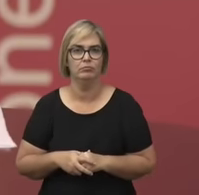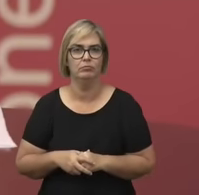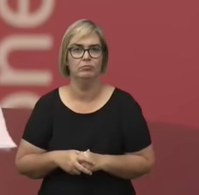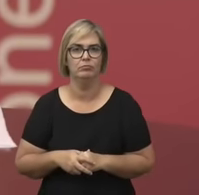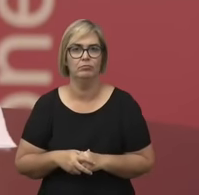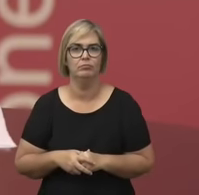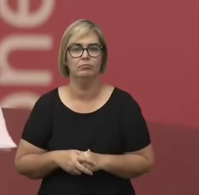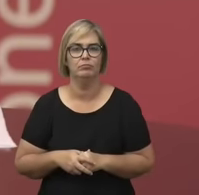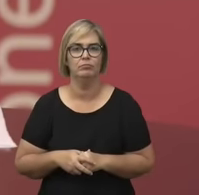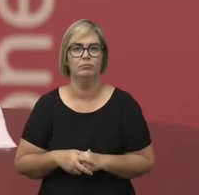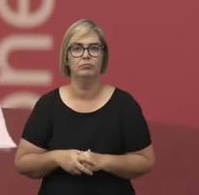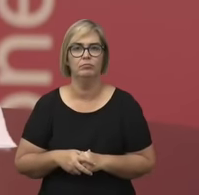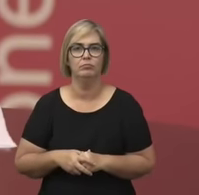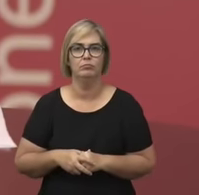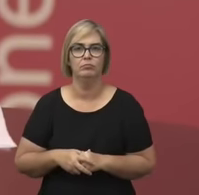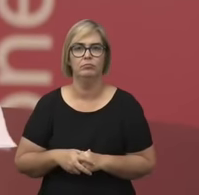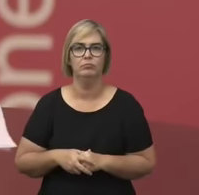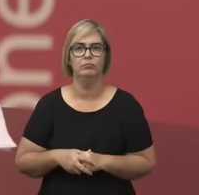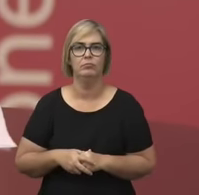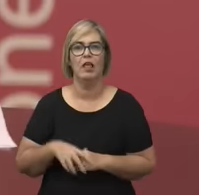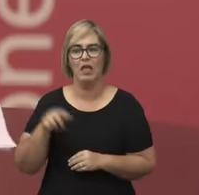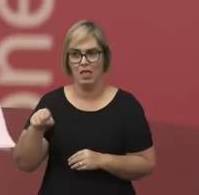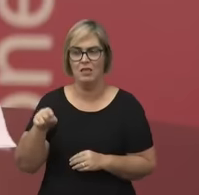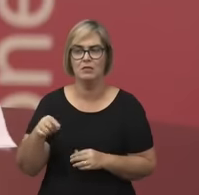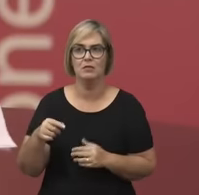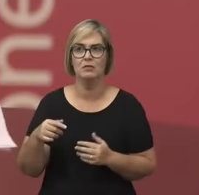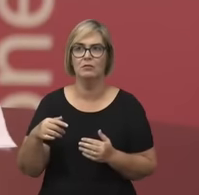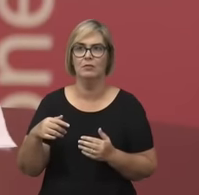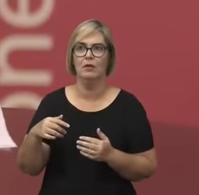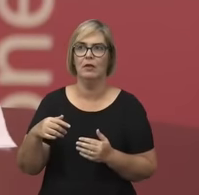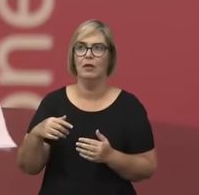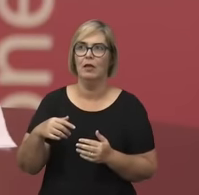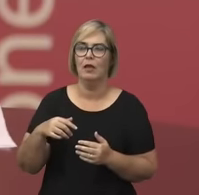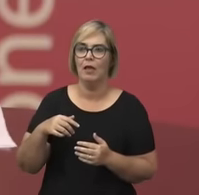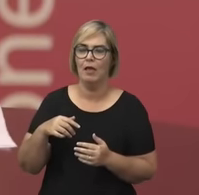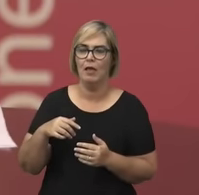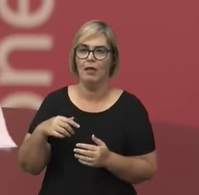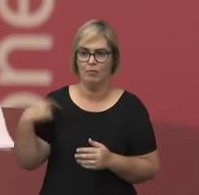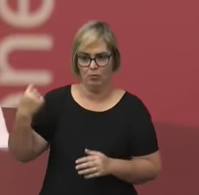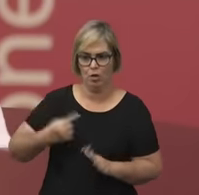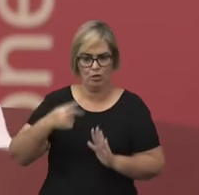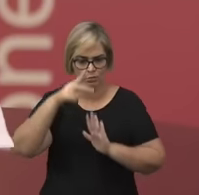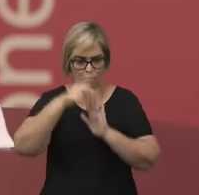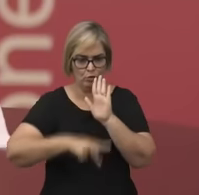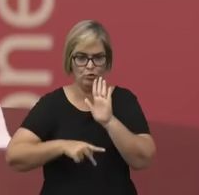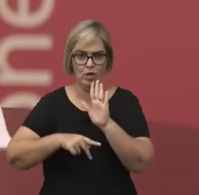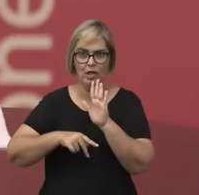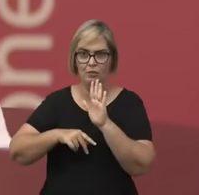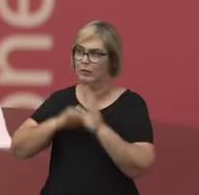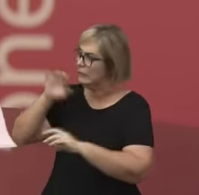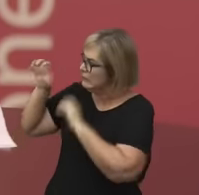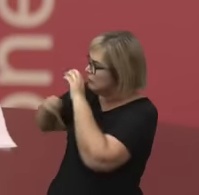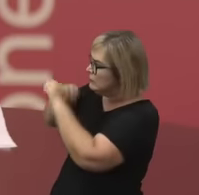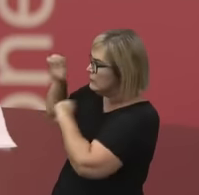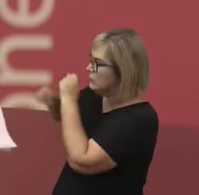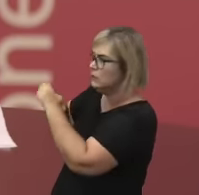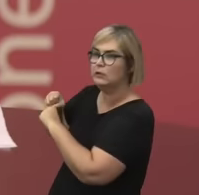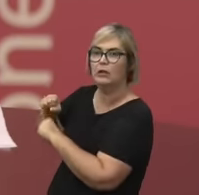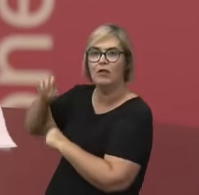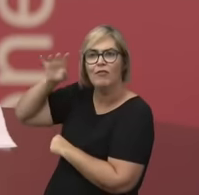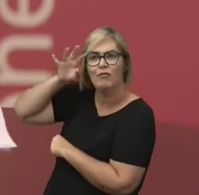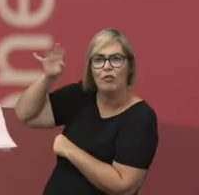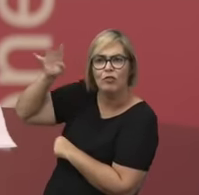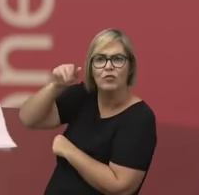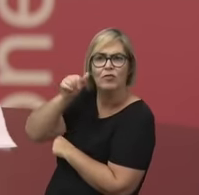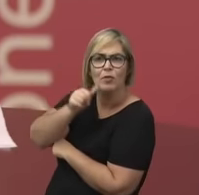Enfim, esse processo, então, de resgate, para terminar, ele é uma